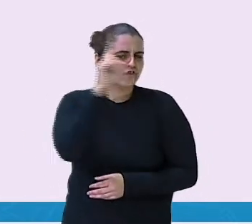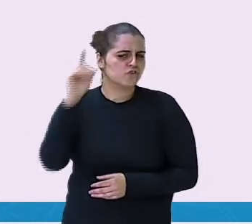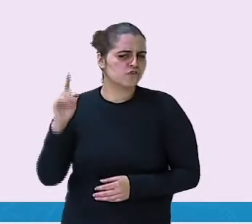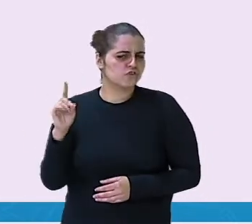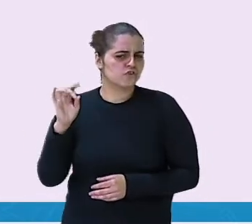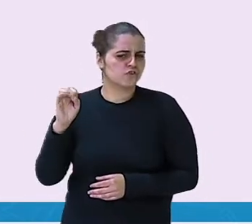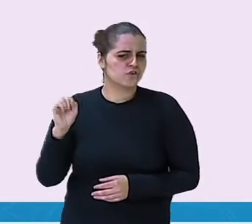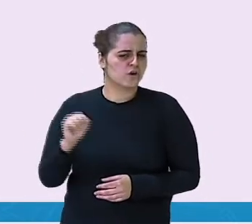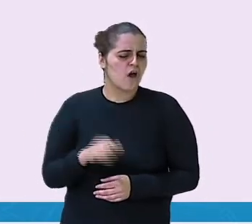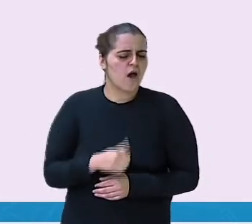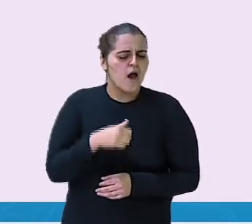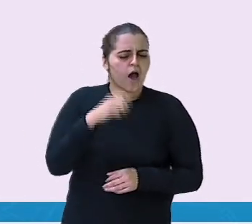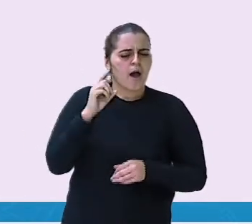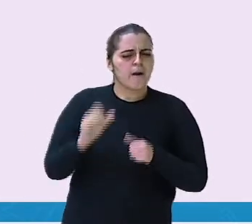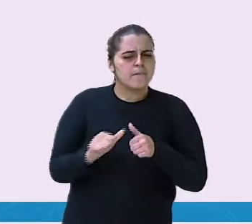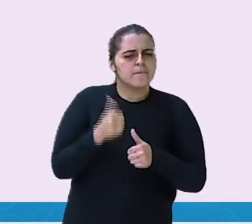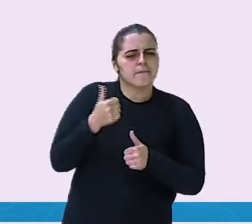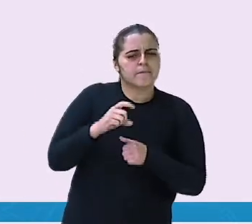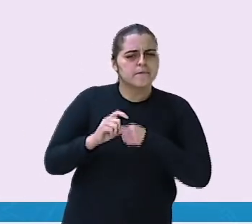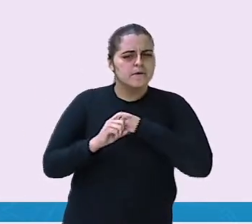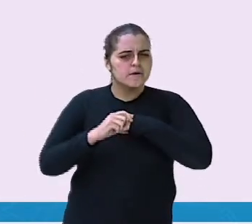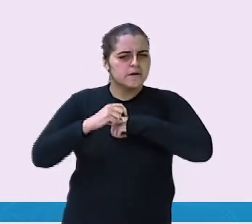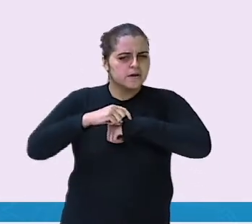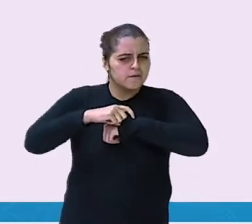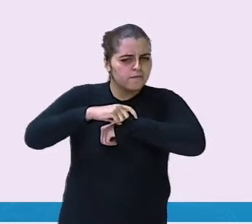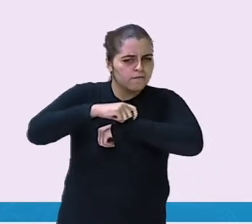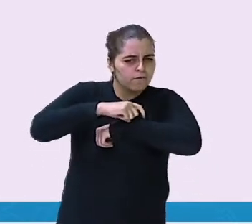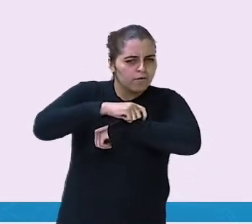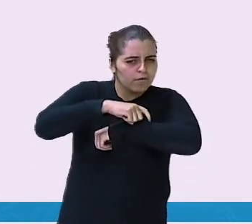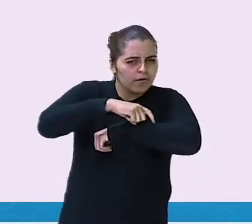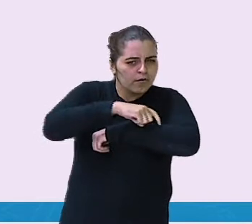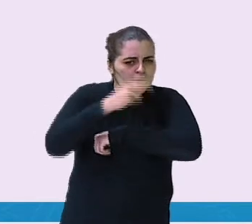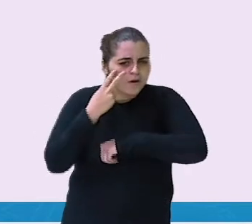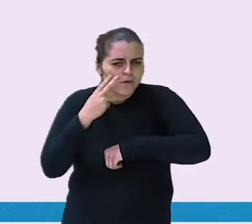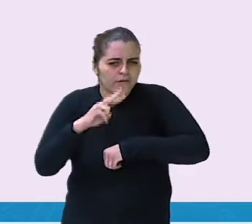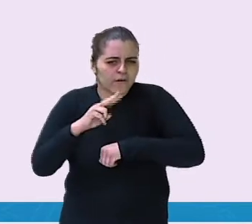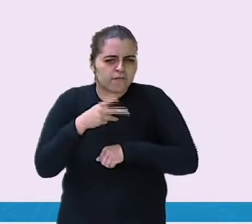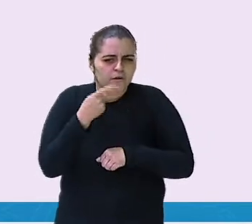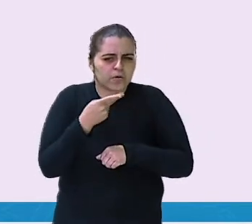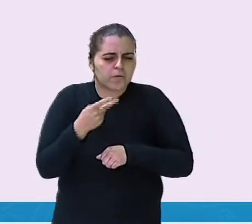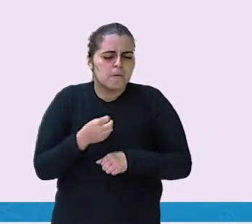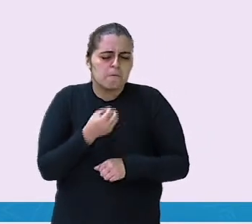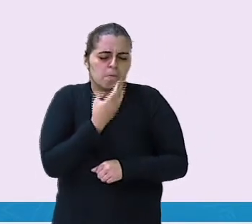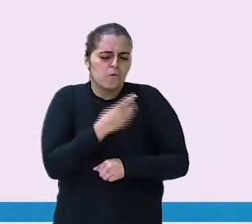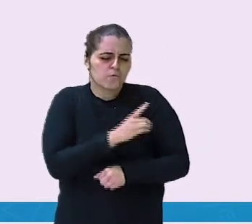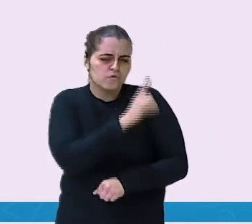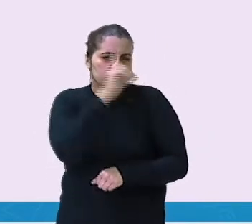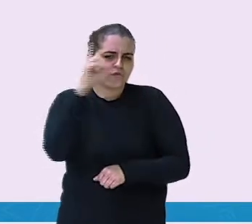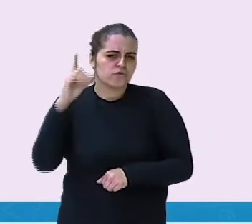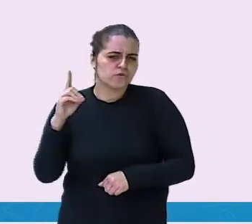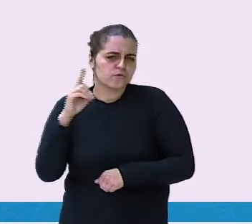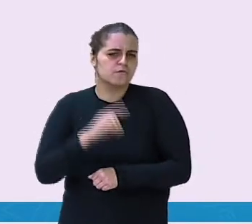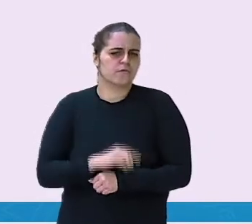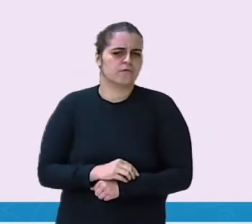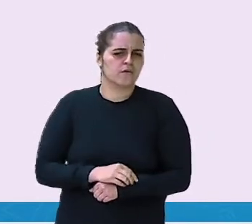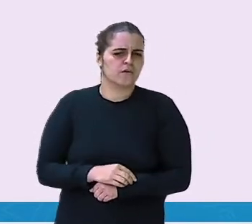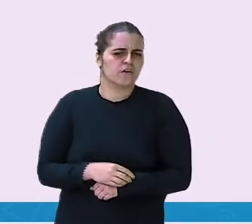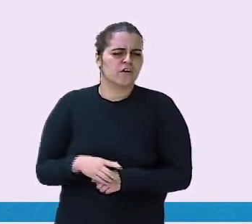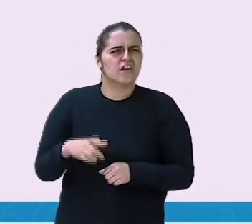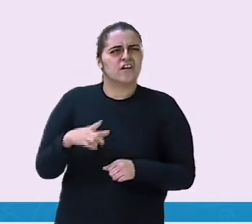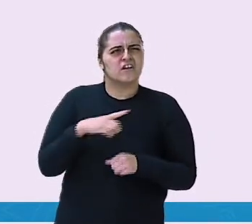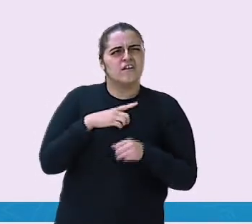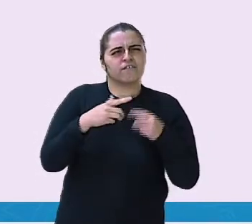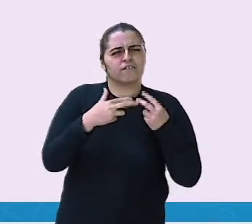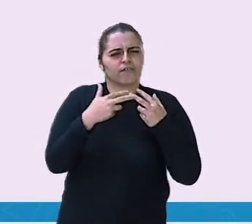a primeira formiga que vi. Então, ele viu a primeira formiga e falou, bom dia. Havia